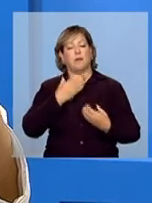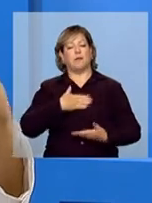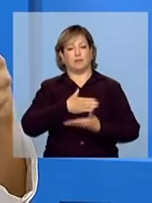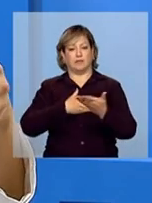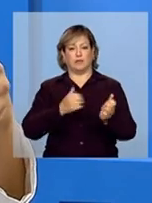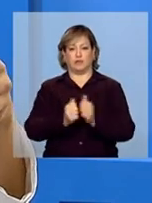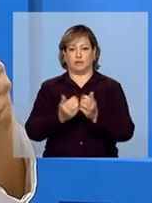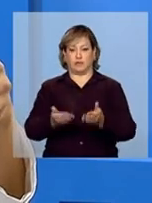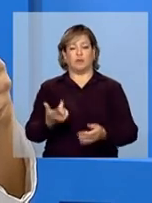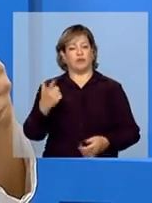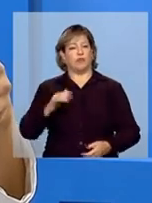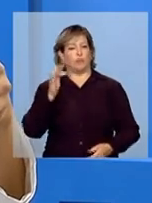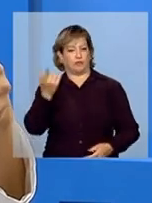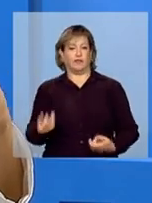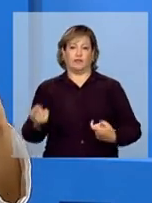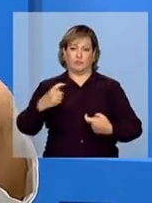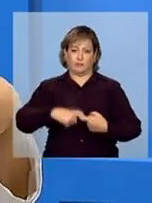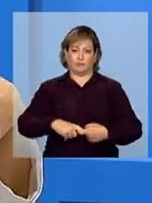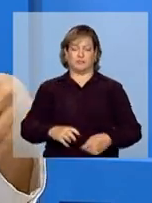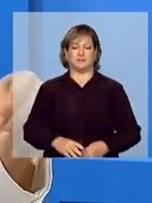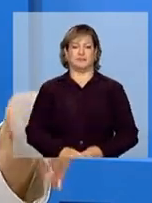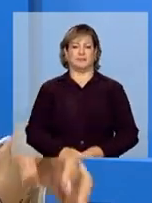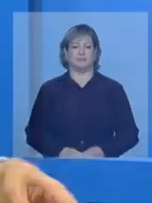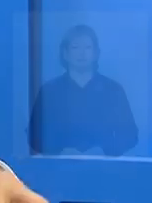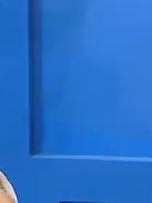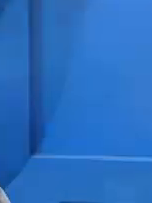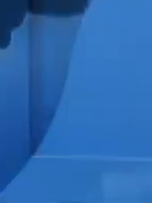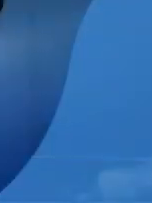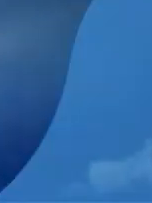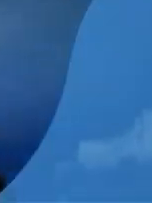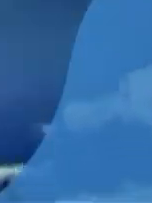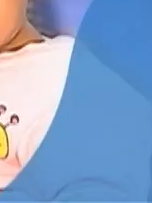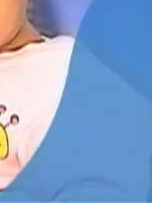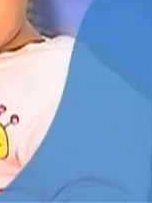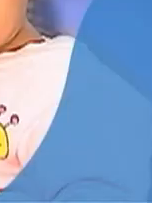você. A gente se vê. Até mais. E aí